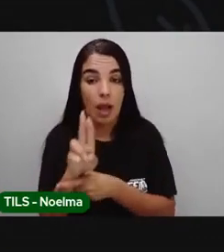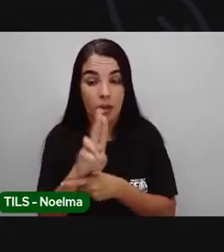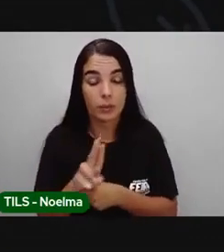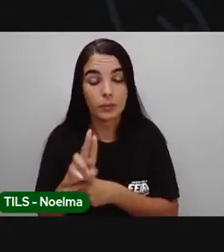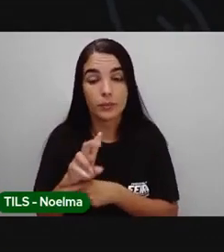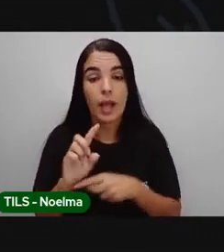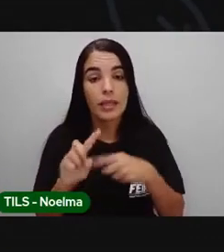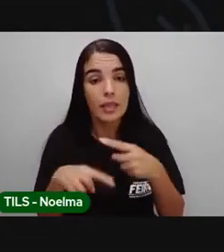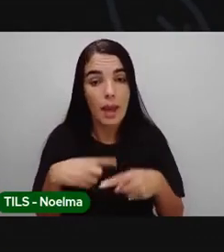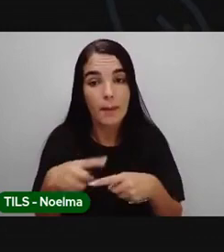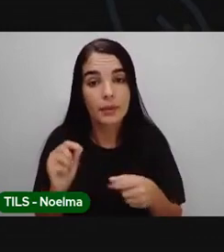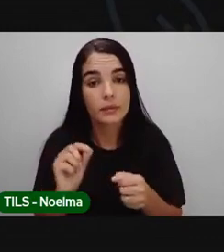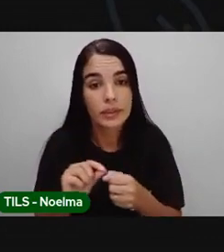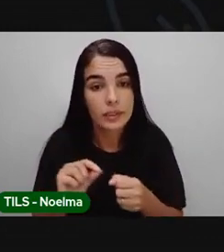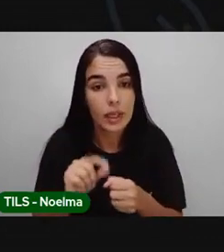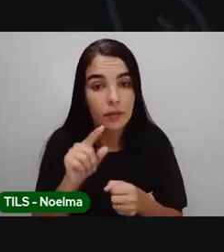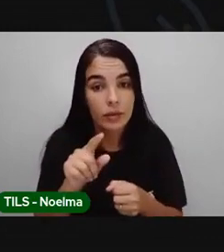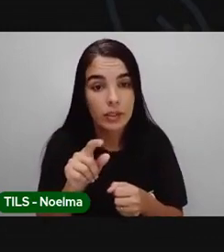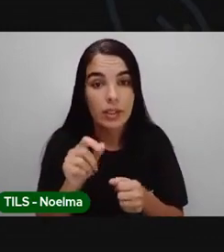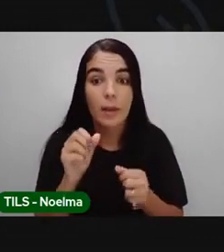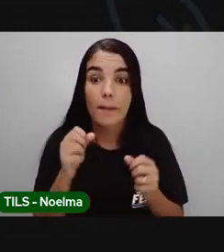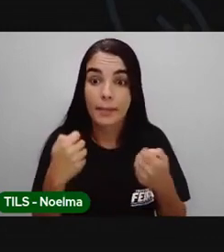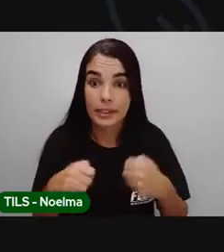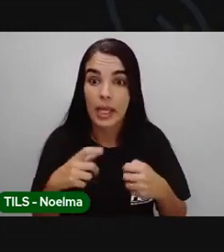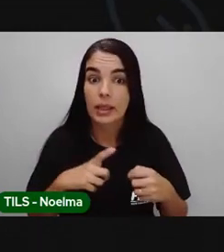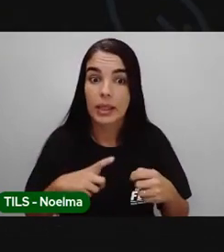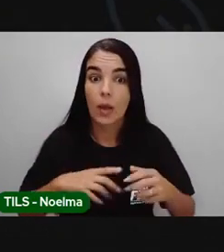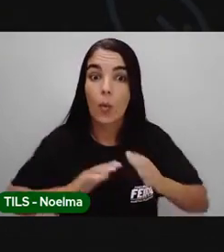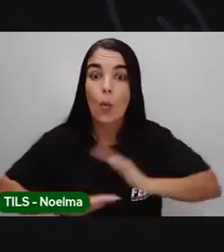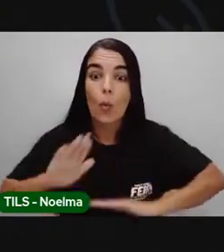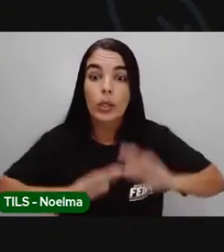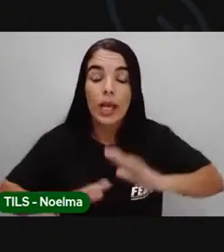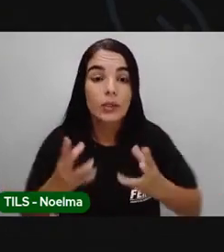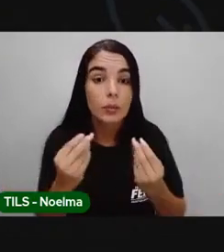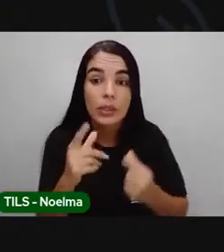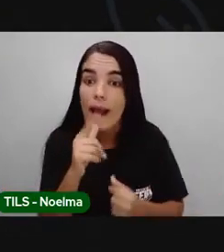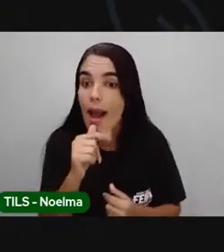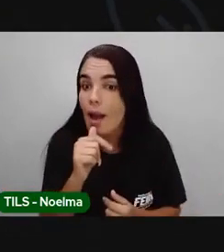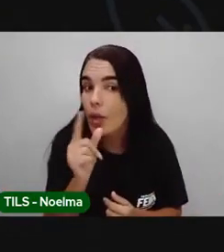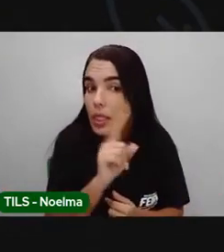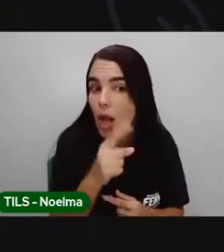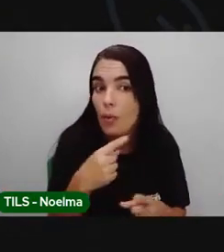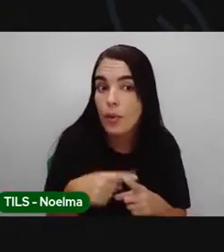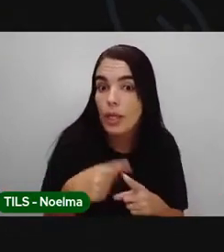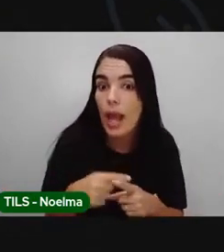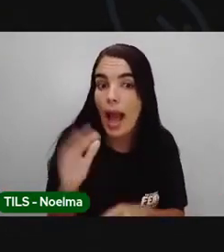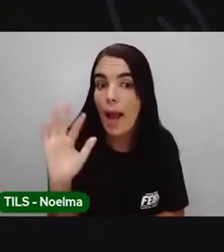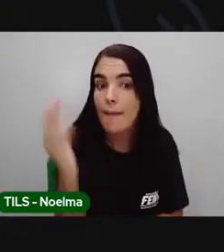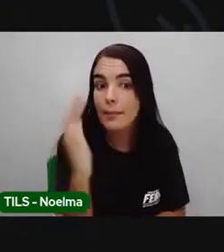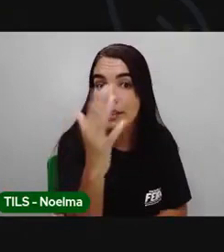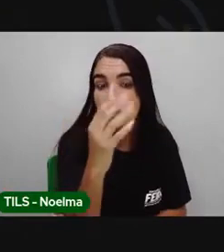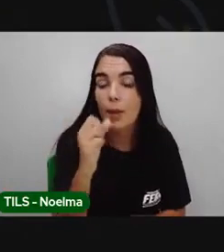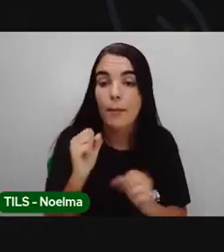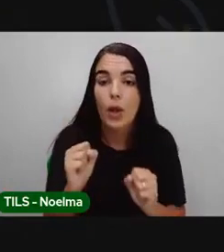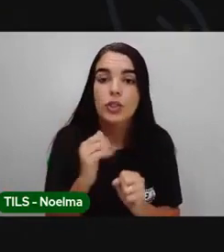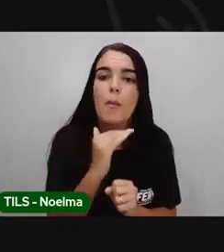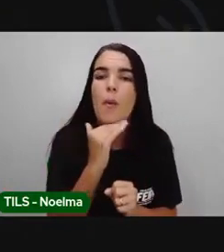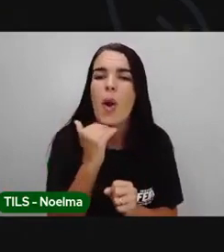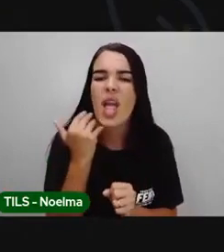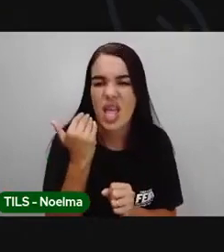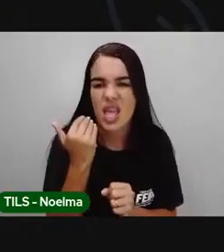depois que vocês fizerem isso, tomando muito cuidado para não colocar água em excesso, porque a planta pode apodrecer.